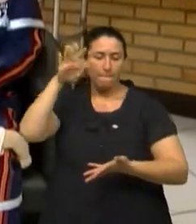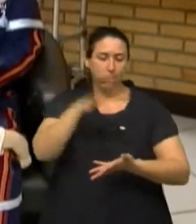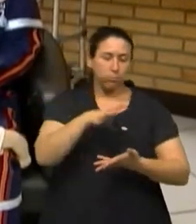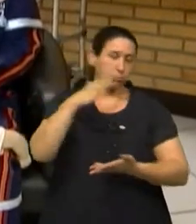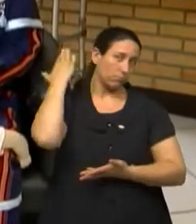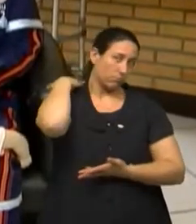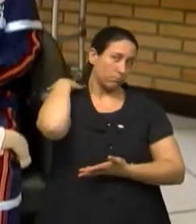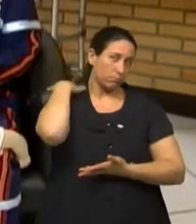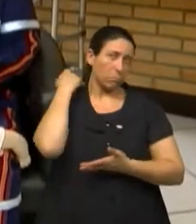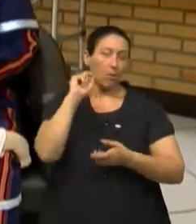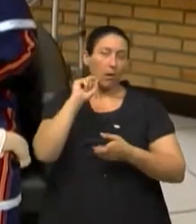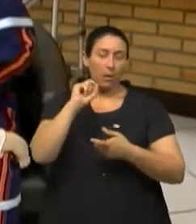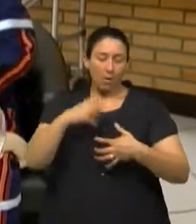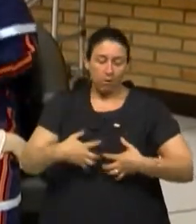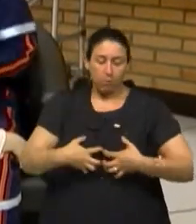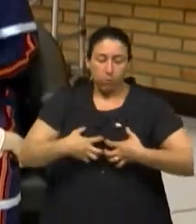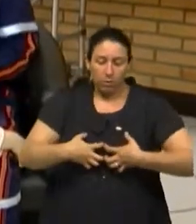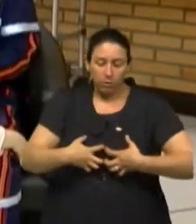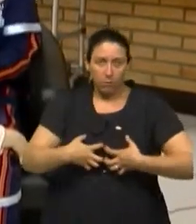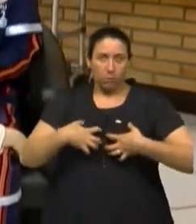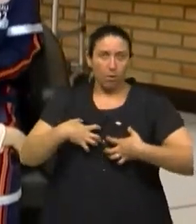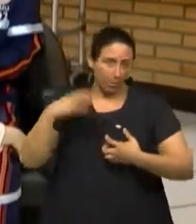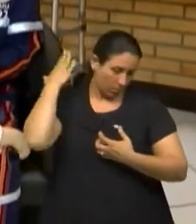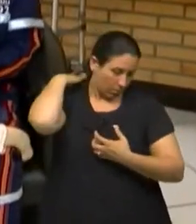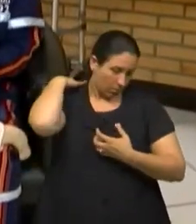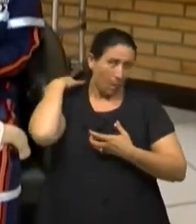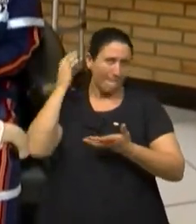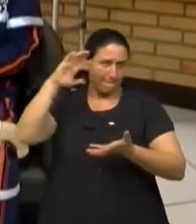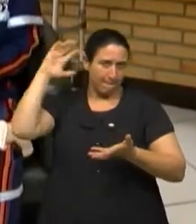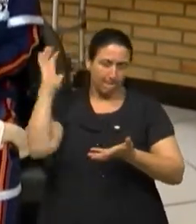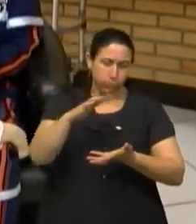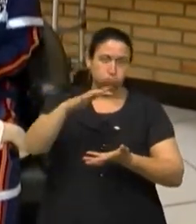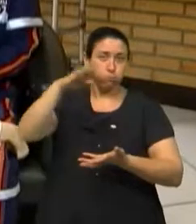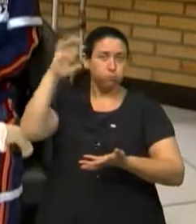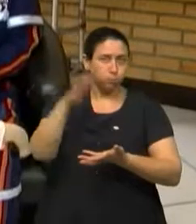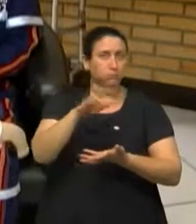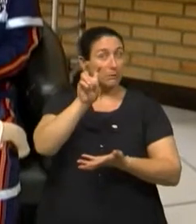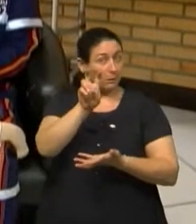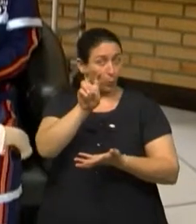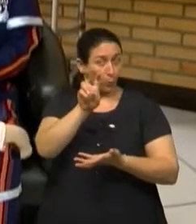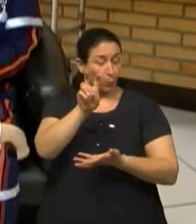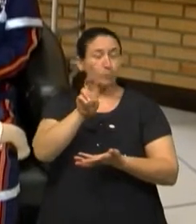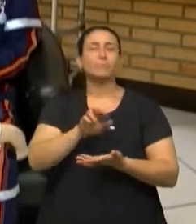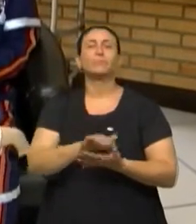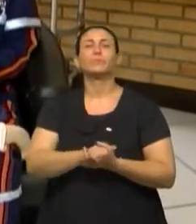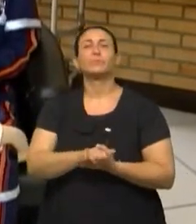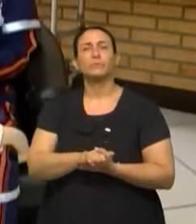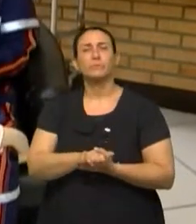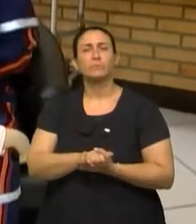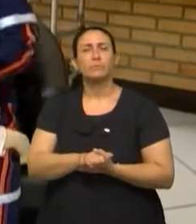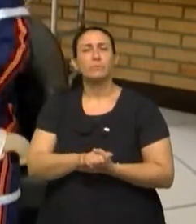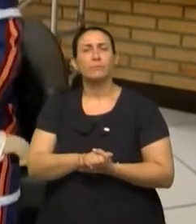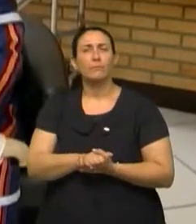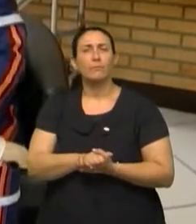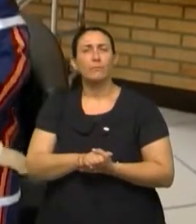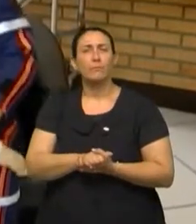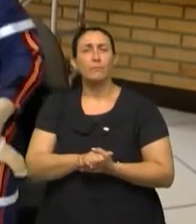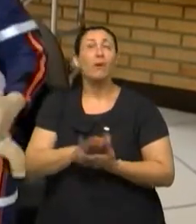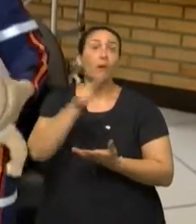diafragma, para que faça a expulsão desse objeto. Cinco tapas, então. Um, dois, três, quatro, cinco.